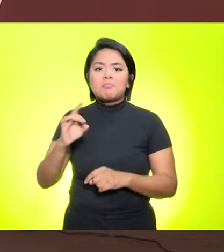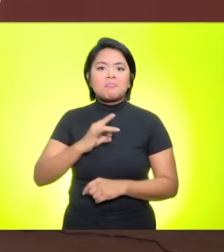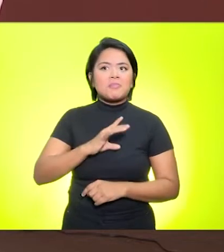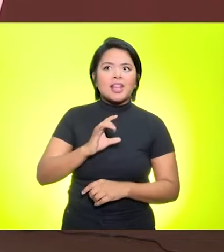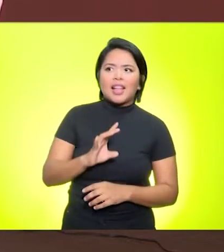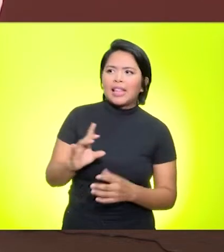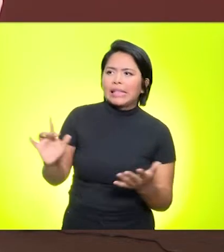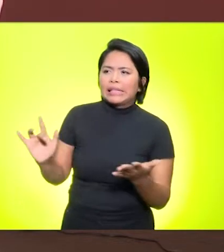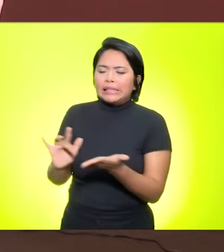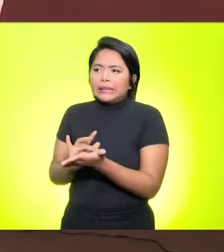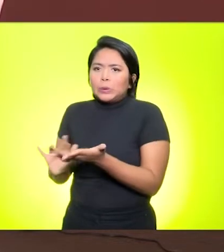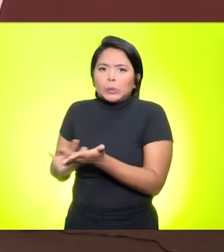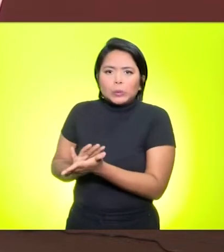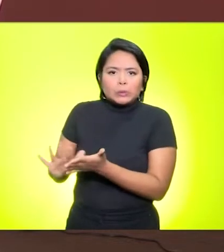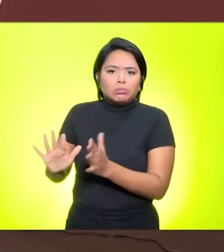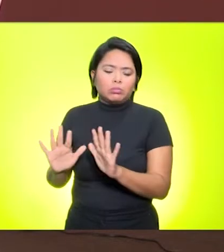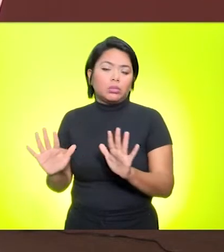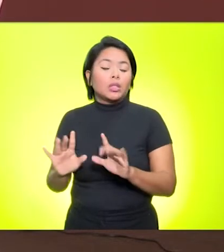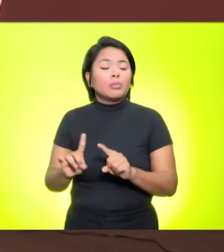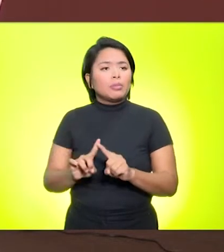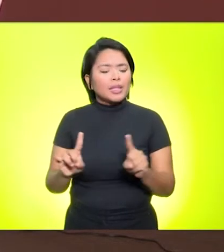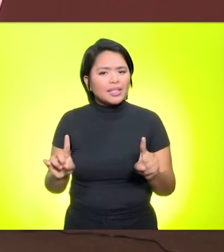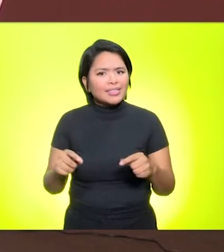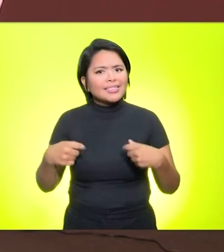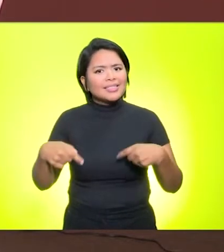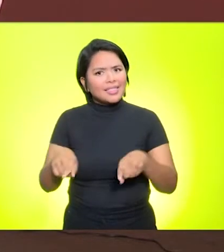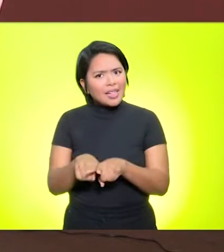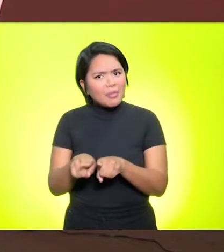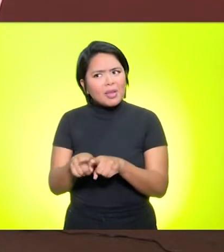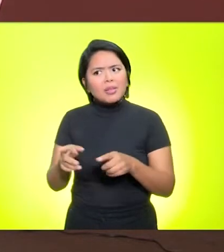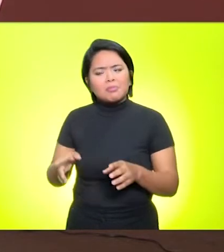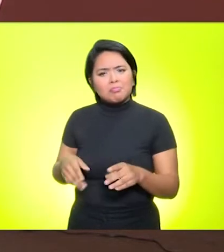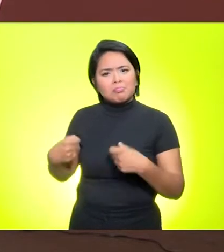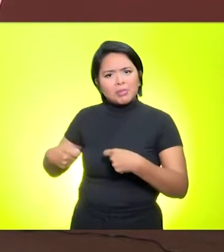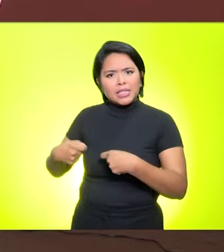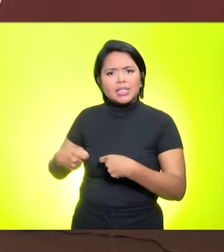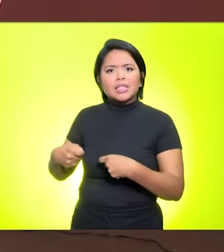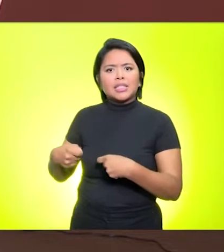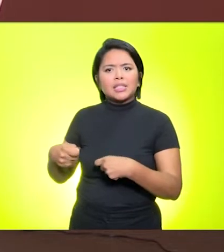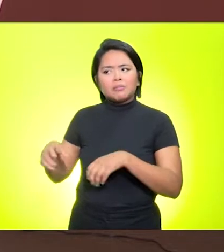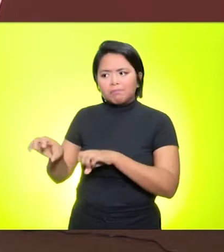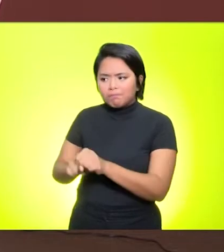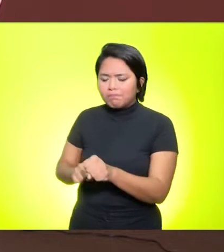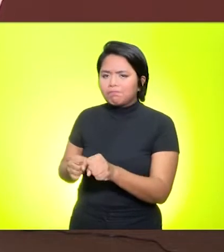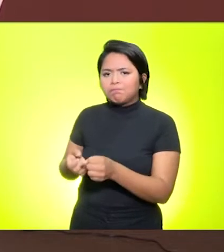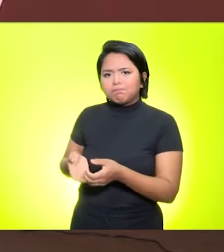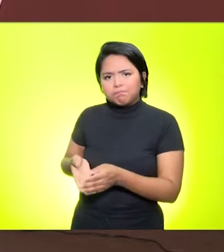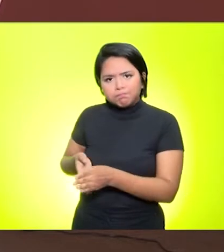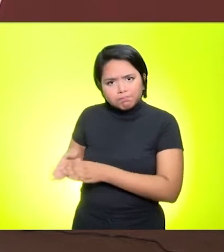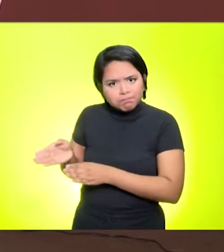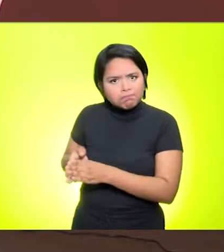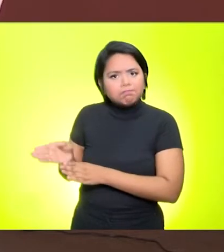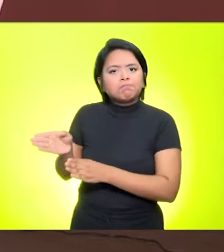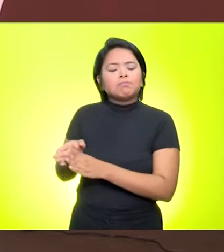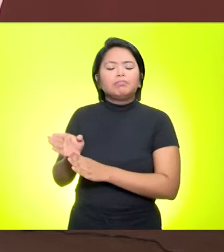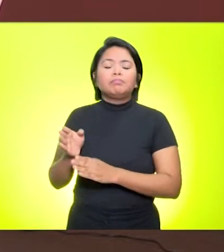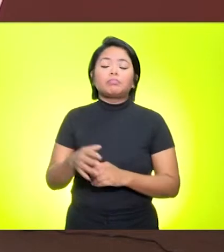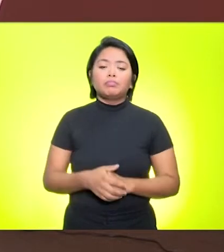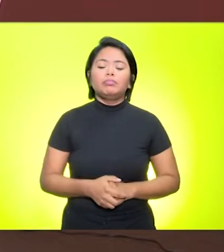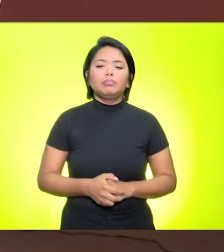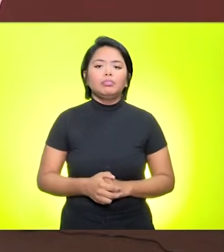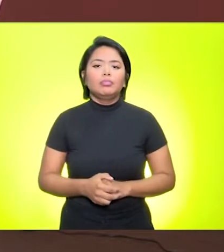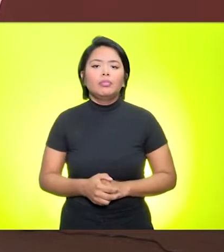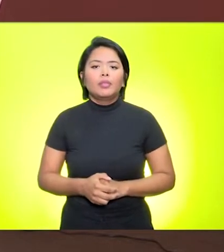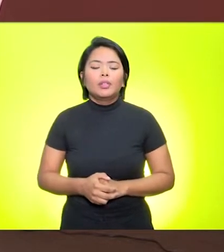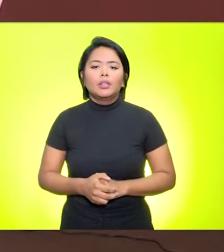têm medo de manusear os equipamentos. Porém, eles também precisam de capacitações. Então, tanto é interessante,